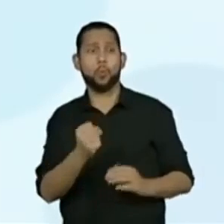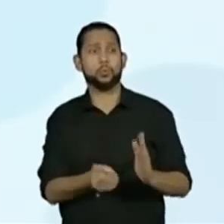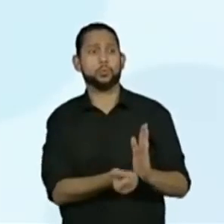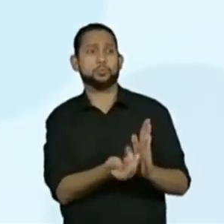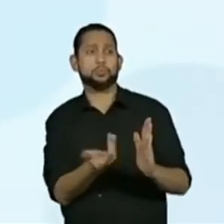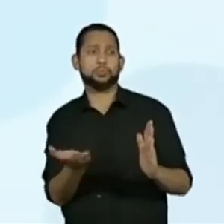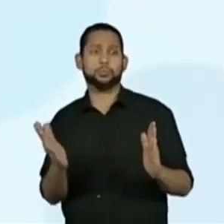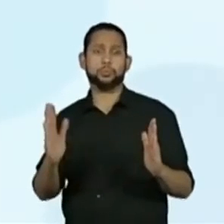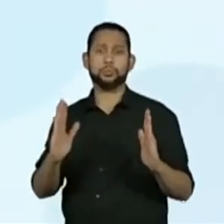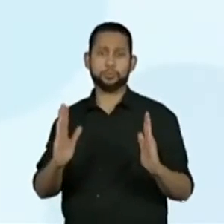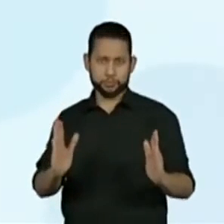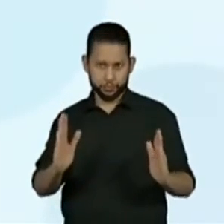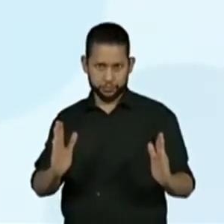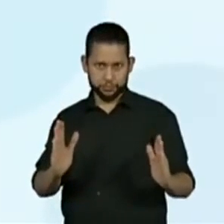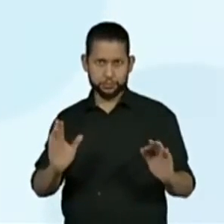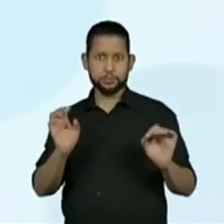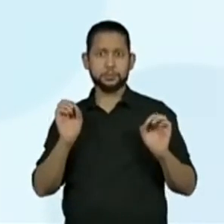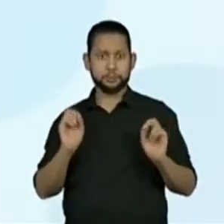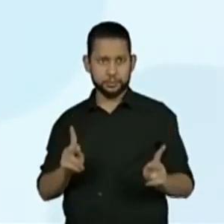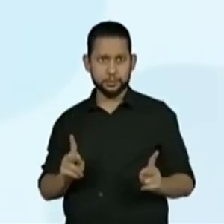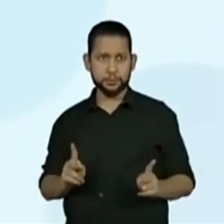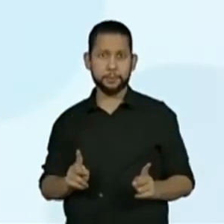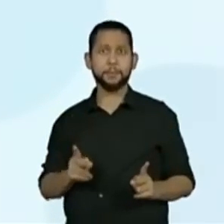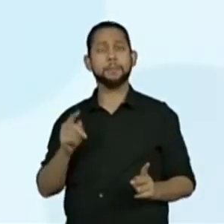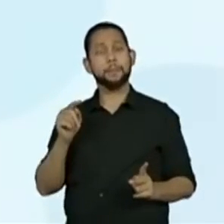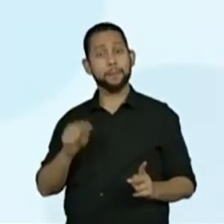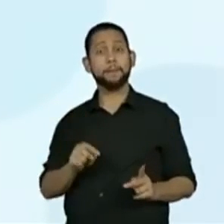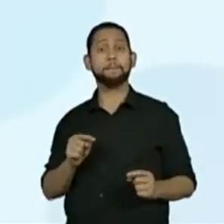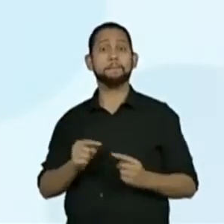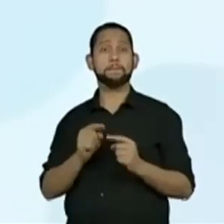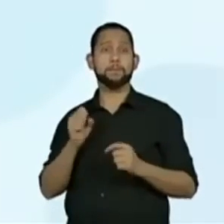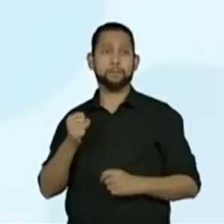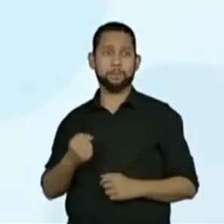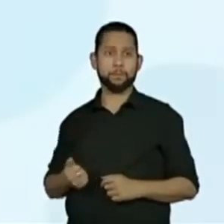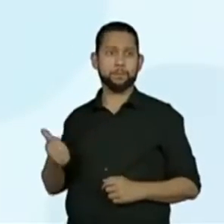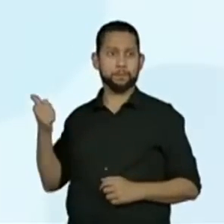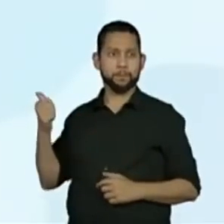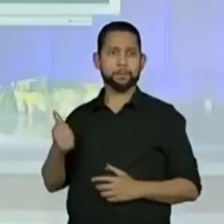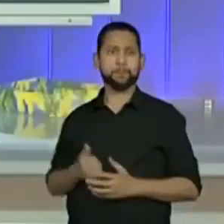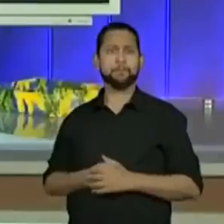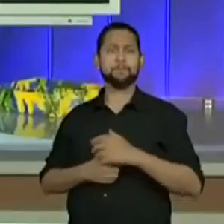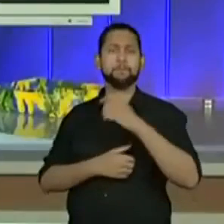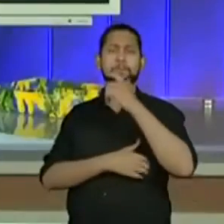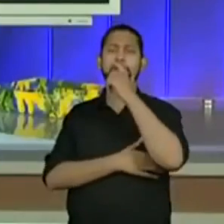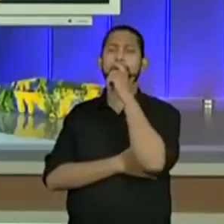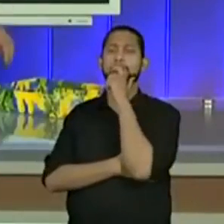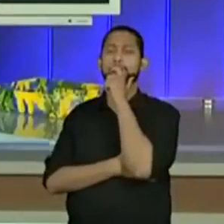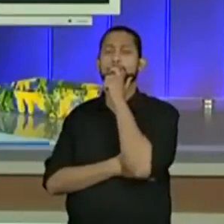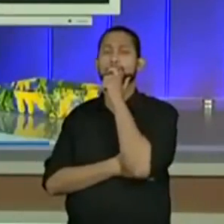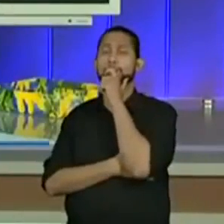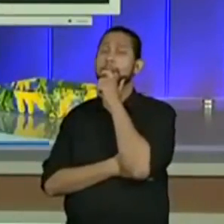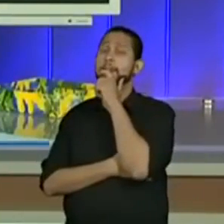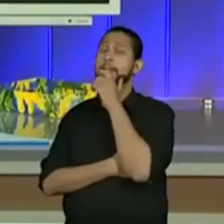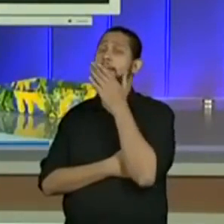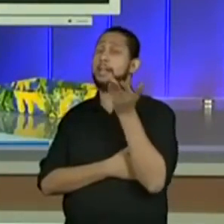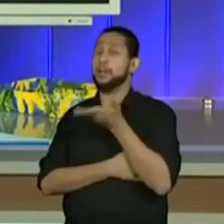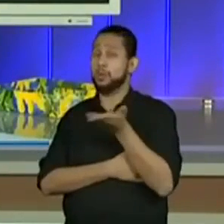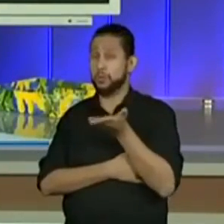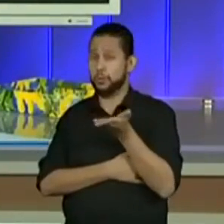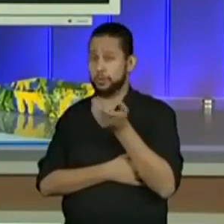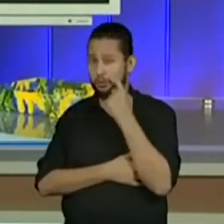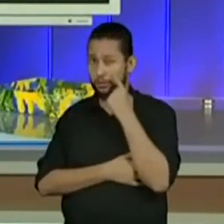resultados, certo? Então, espaço amostral é oito. Mas, olha só, e se eu acrescentar